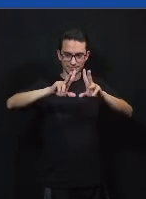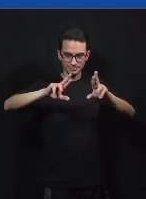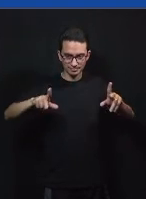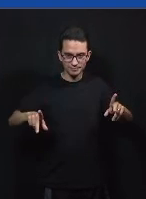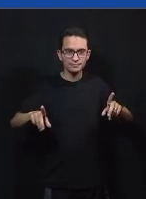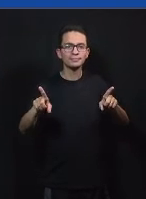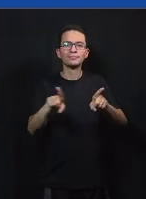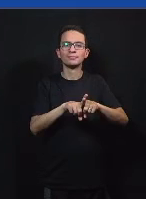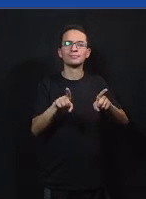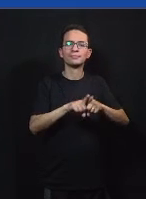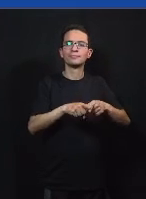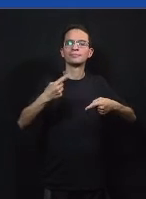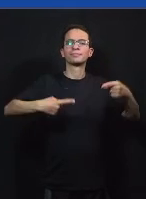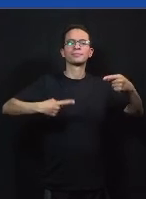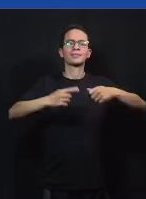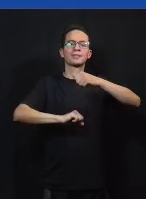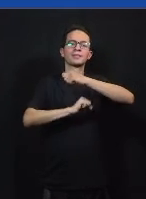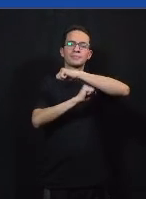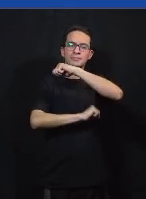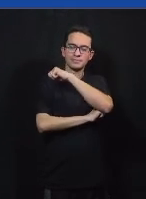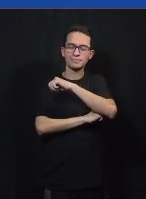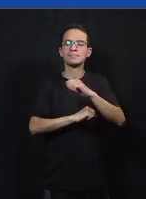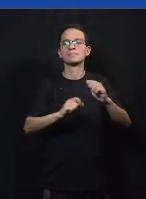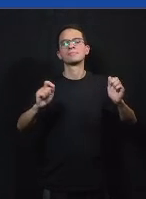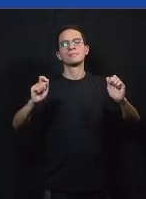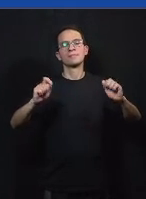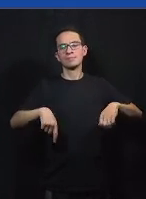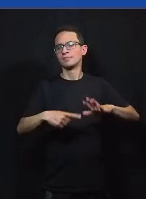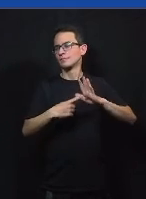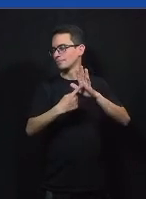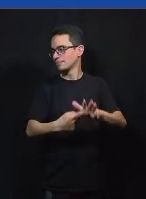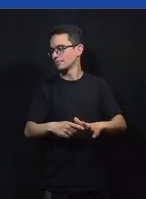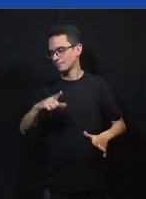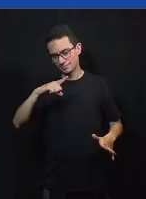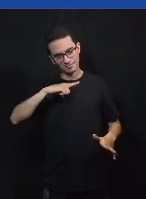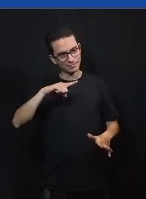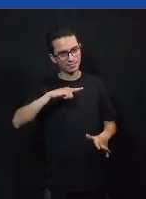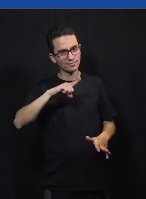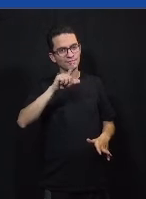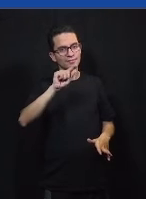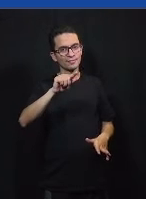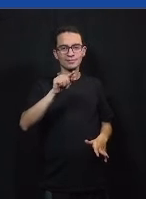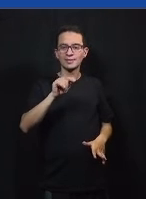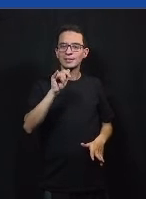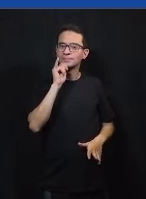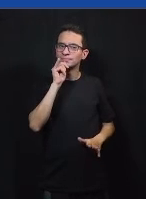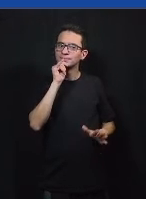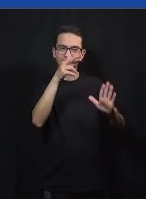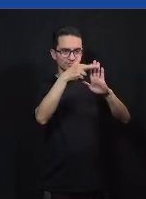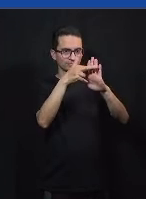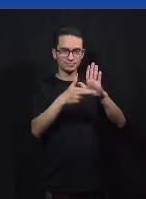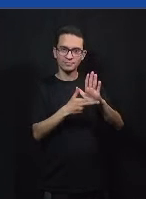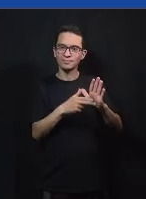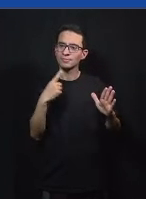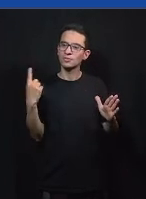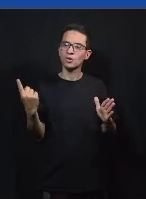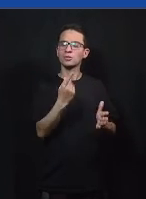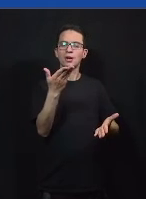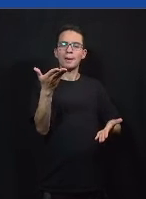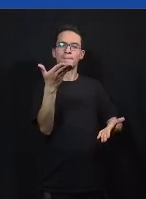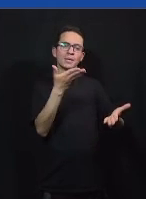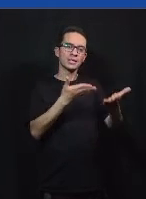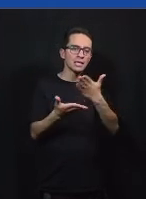debate estruturado para permitir como isso que a gente mostrou é um lugar onde por definir regras por definir uma moderação por